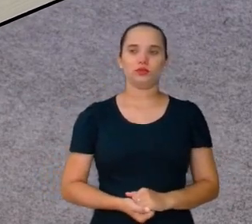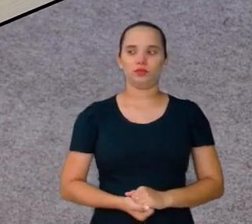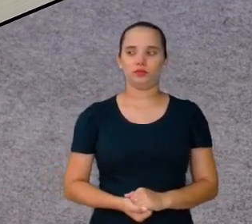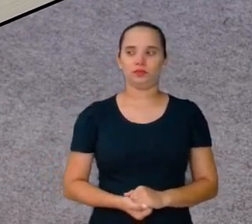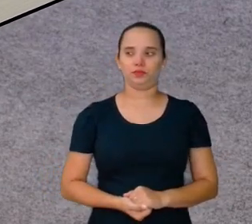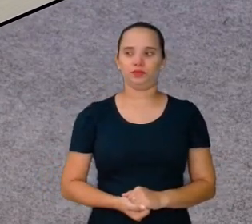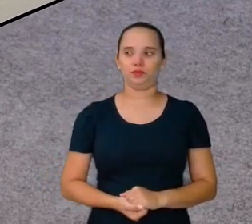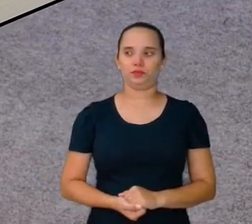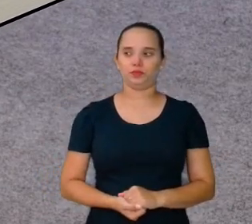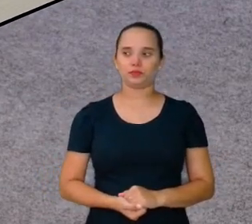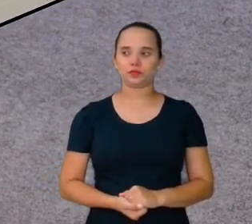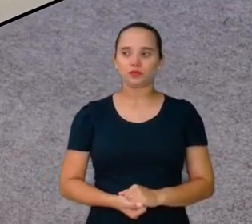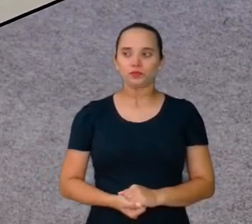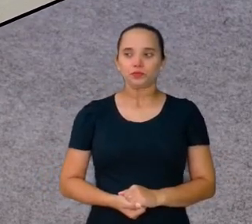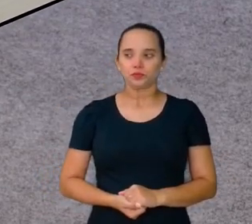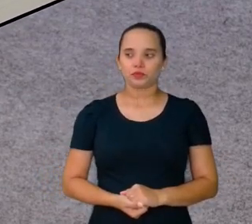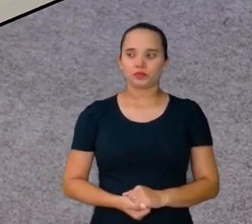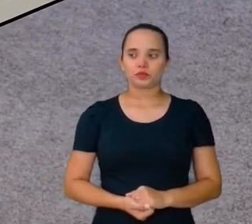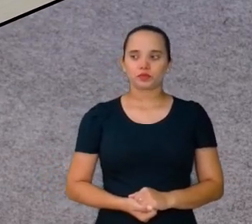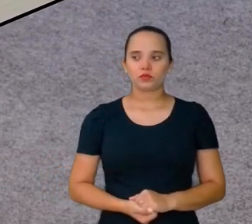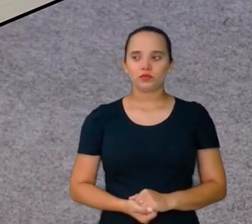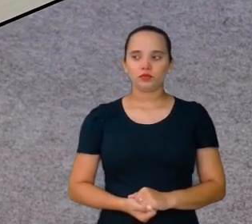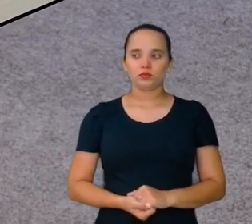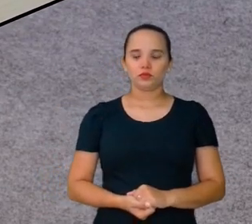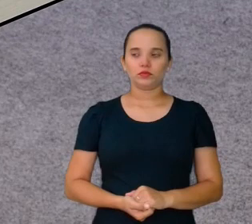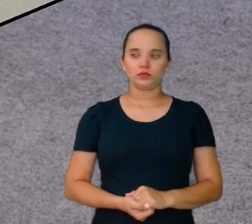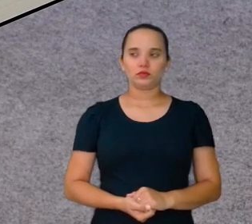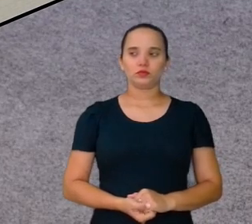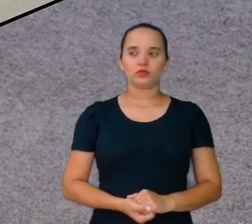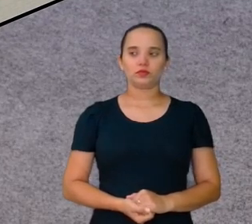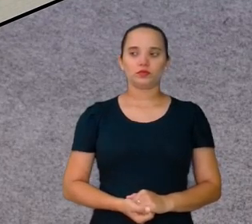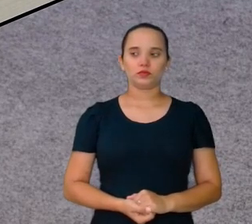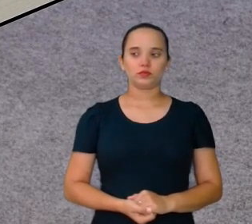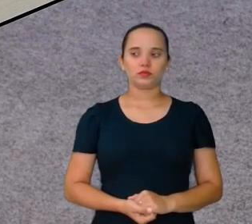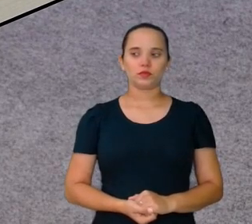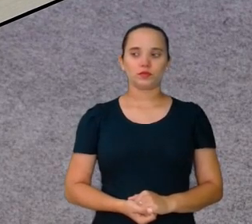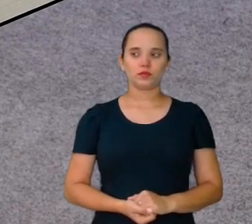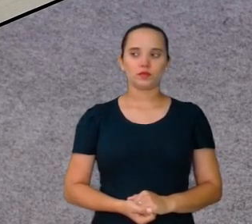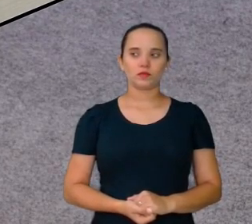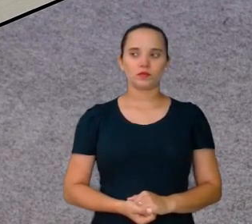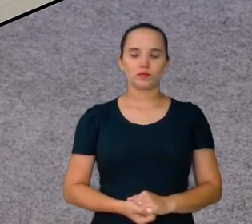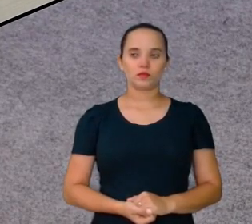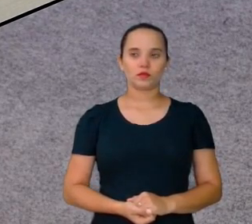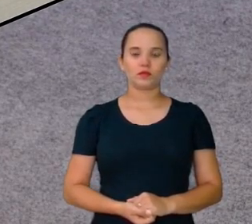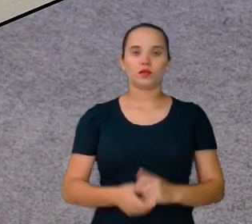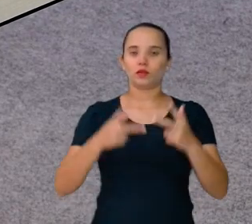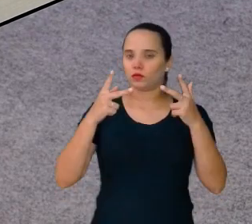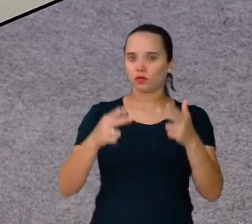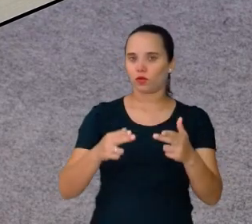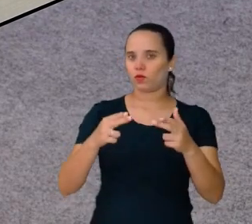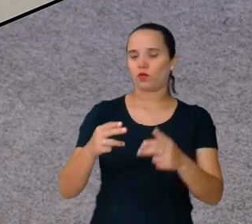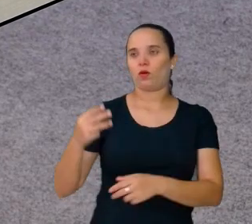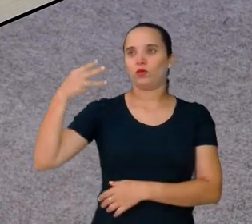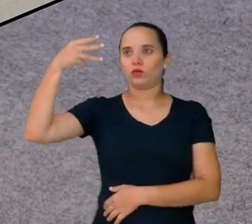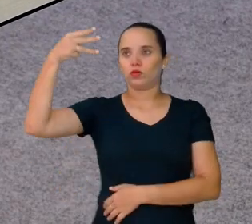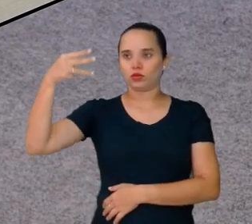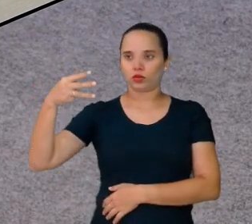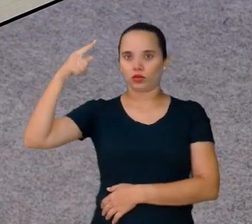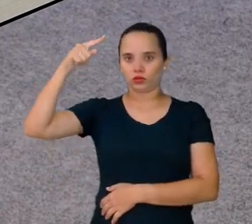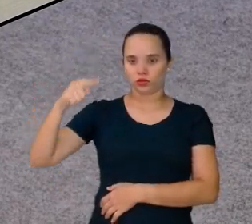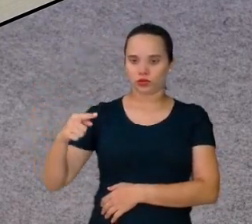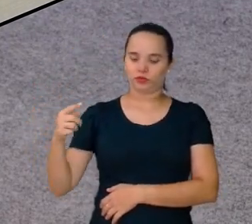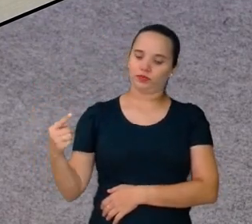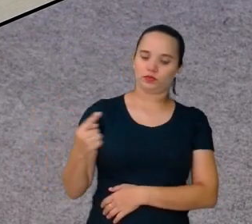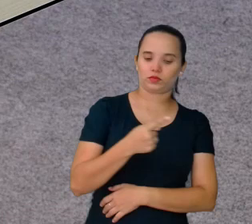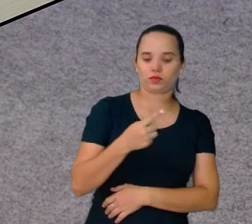Aqui eu tenho 3. 1, 2, 3. Aqui eu tenho 3. Aqui é a mesma coisa. Por quê?